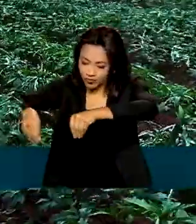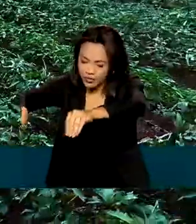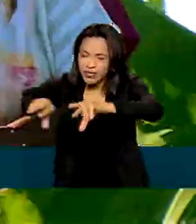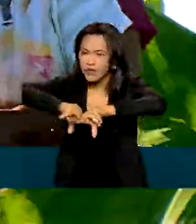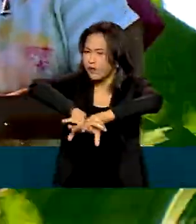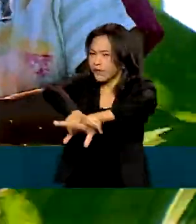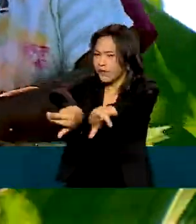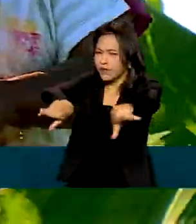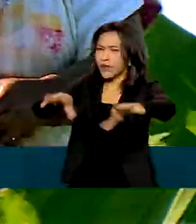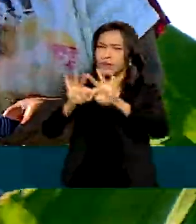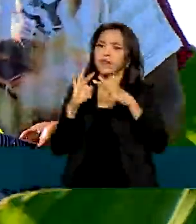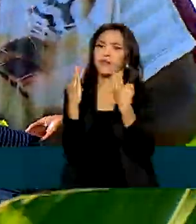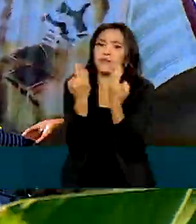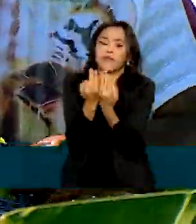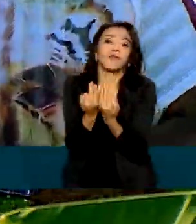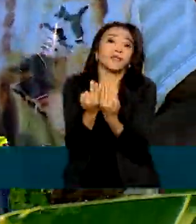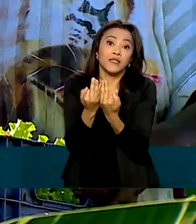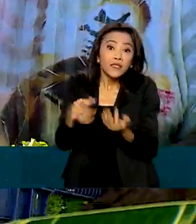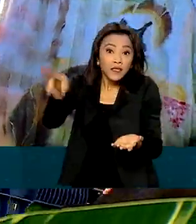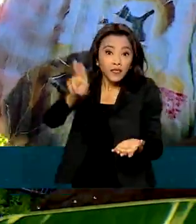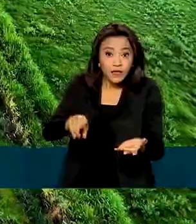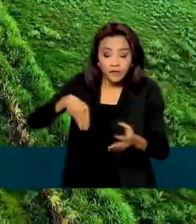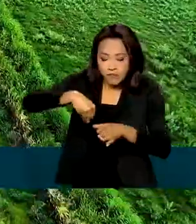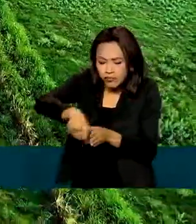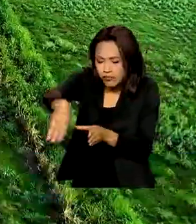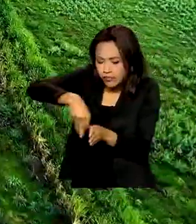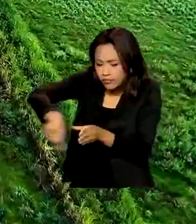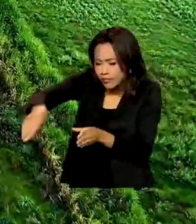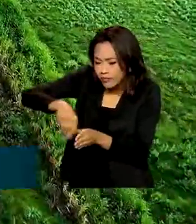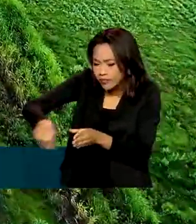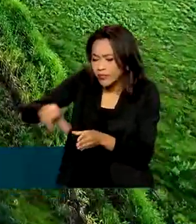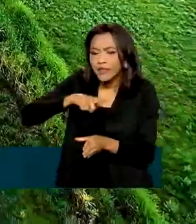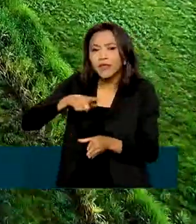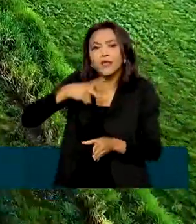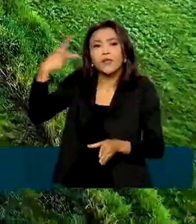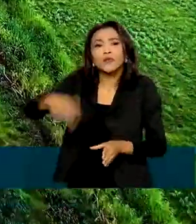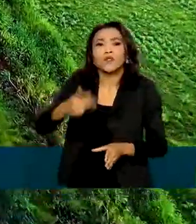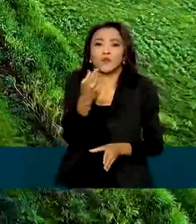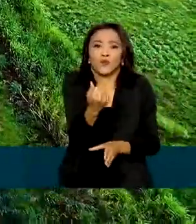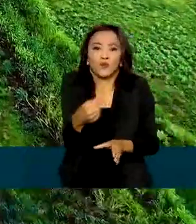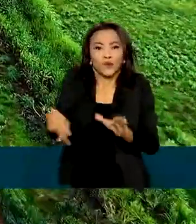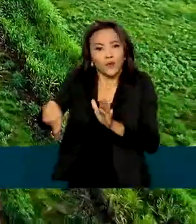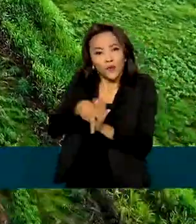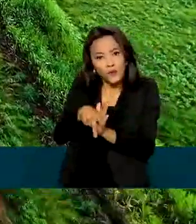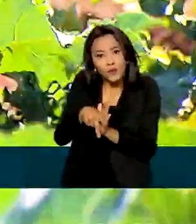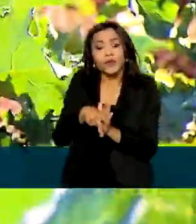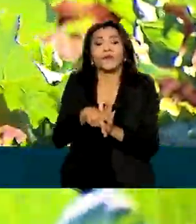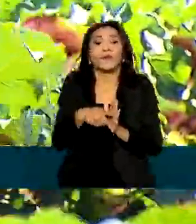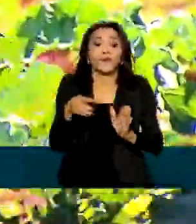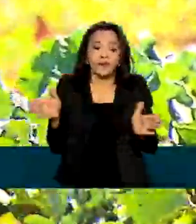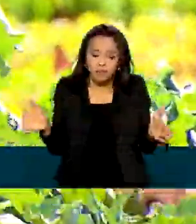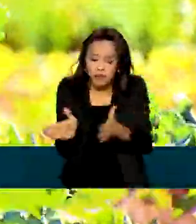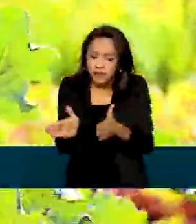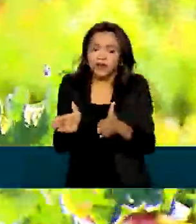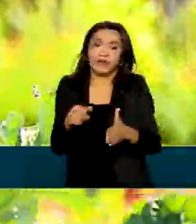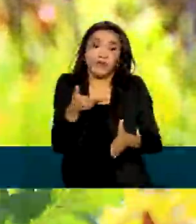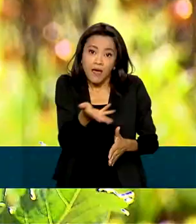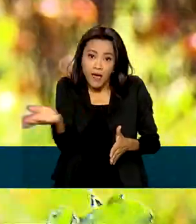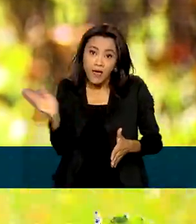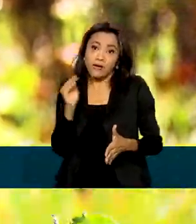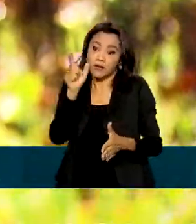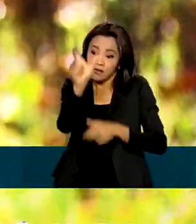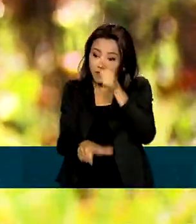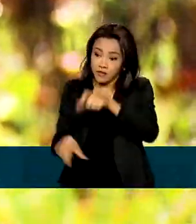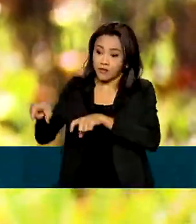de famílias que tiram o sustento do que produzem em pequenos lotes de terra. E segundo o governo, esses brasileiros são